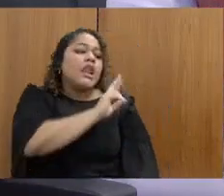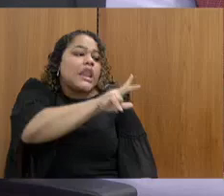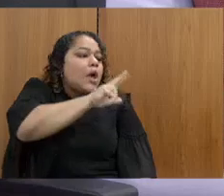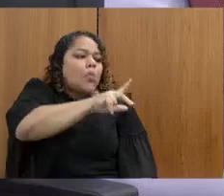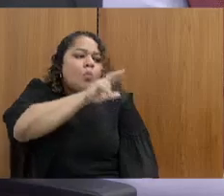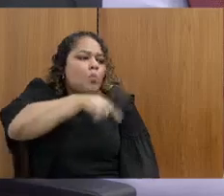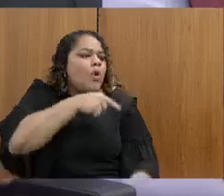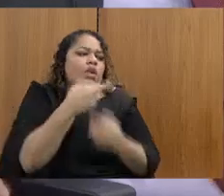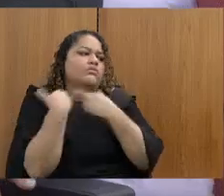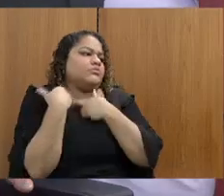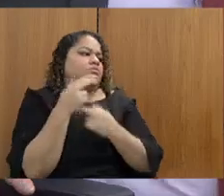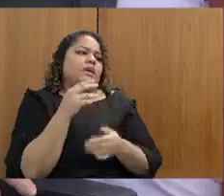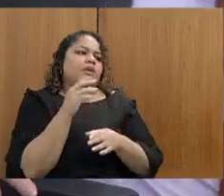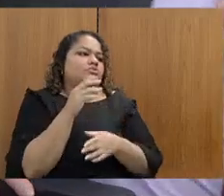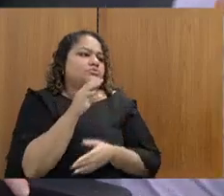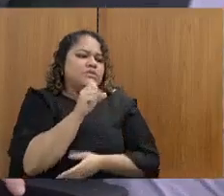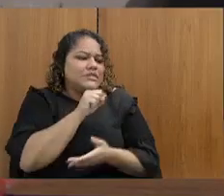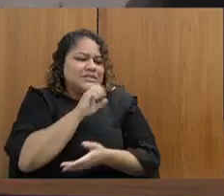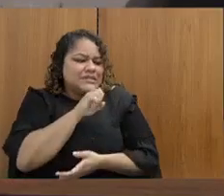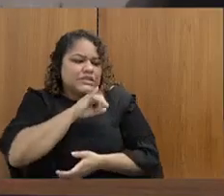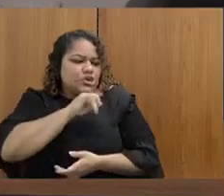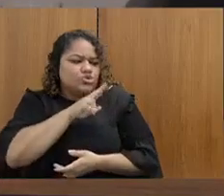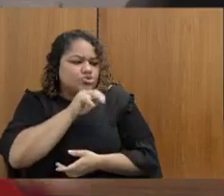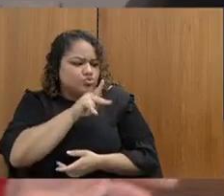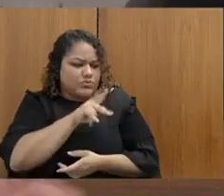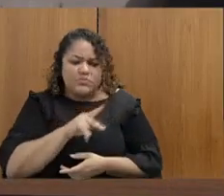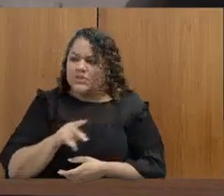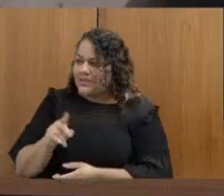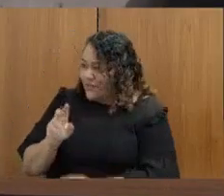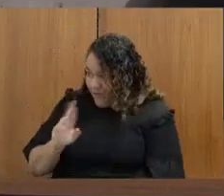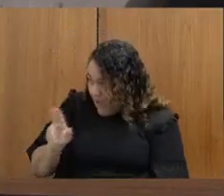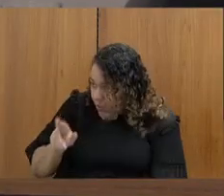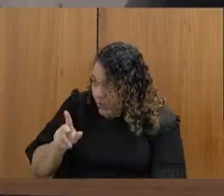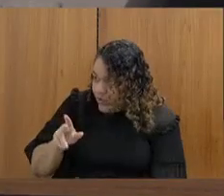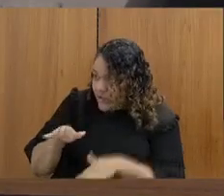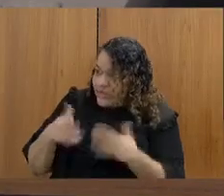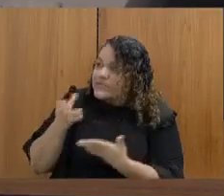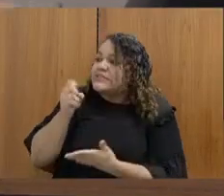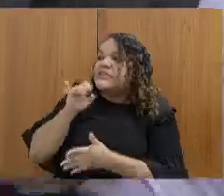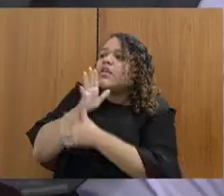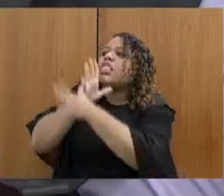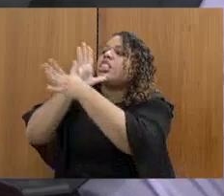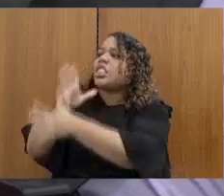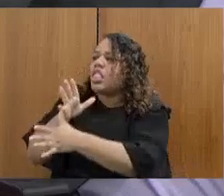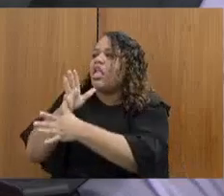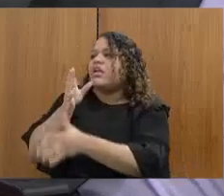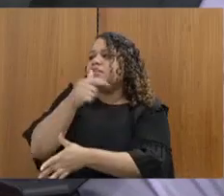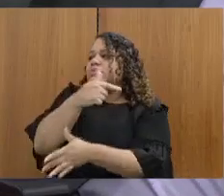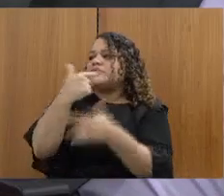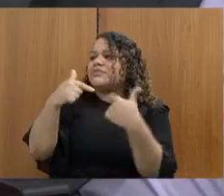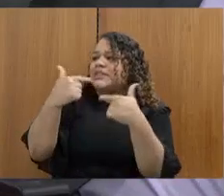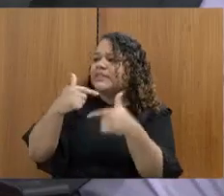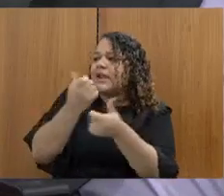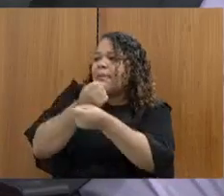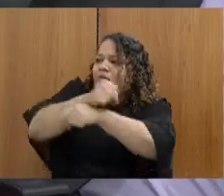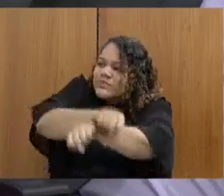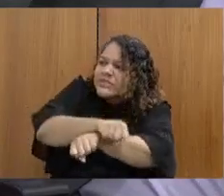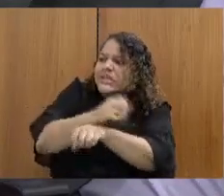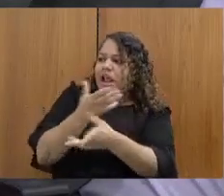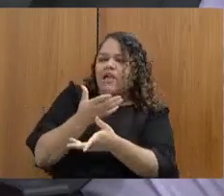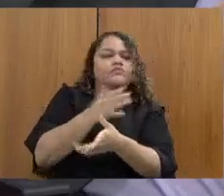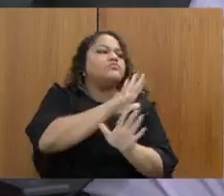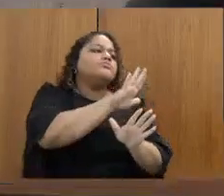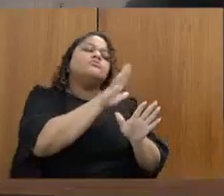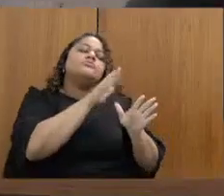competia a Sejuspe de forma nenhuma? Não. Mesmo quando chega uma denúncia de trabalho escravo? Não, aí trabalho escravo é diferente.